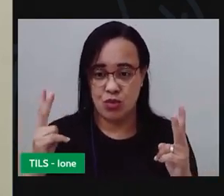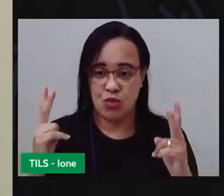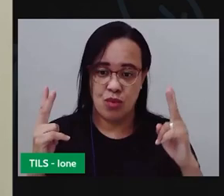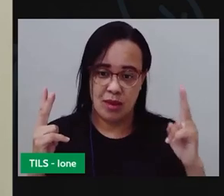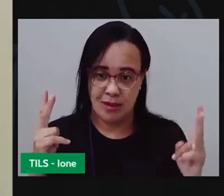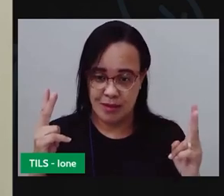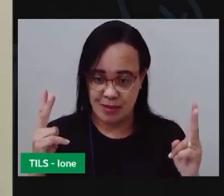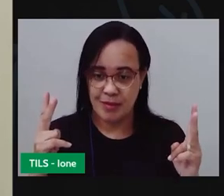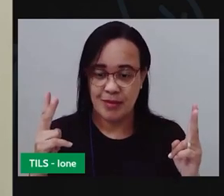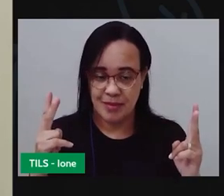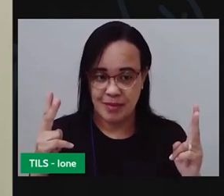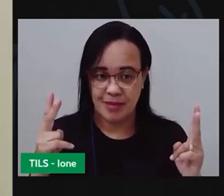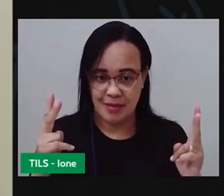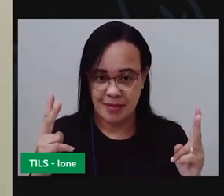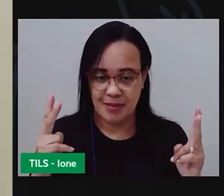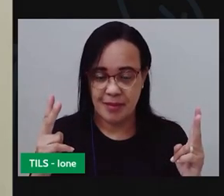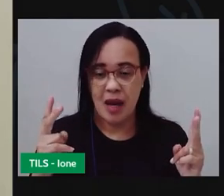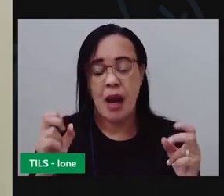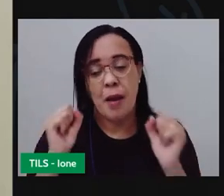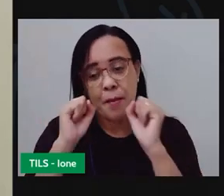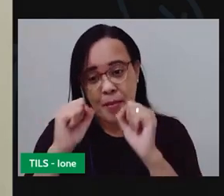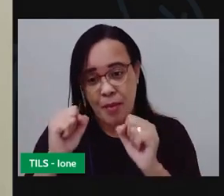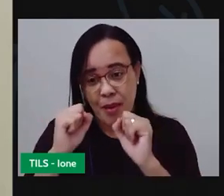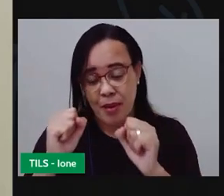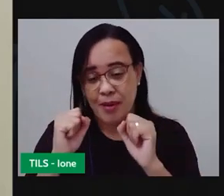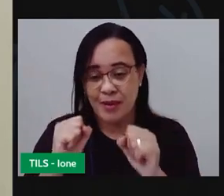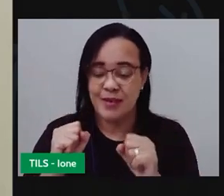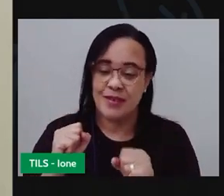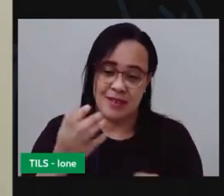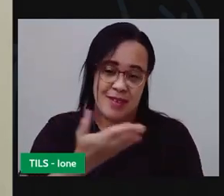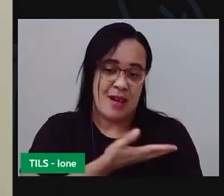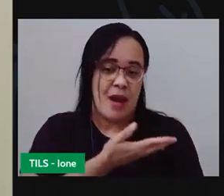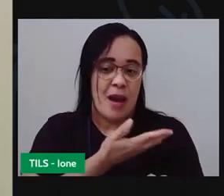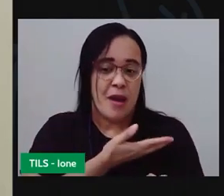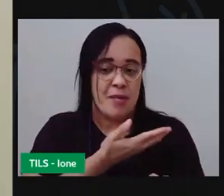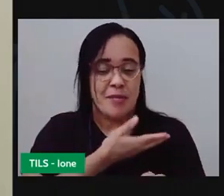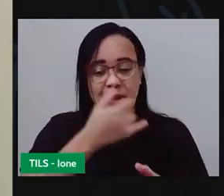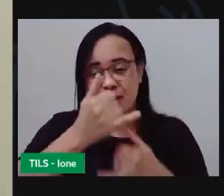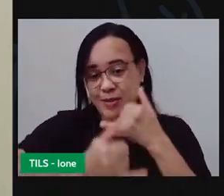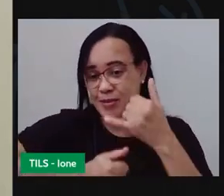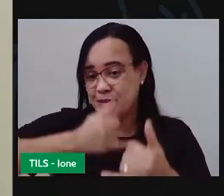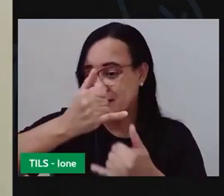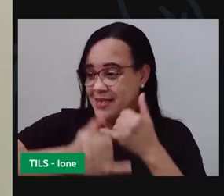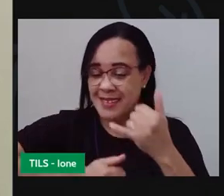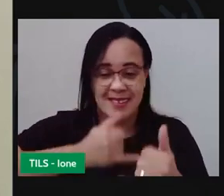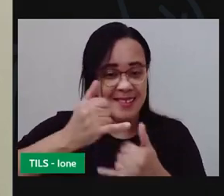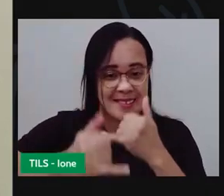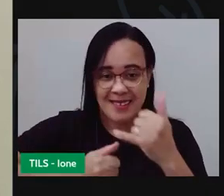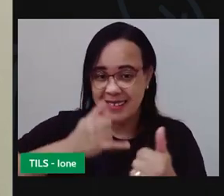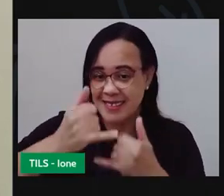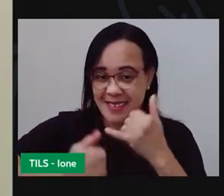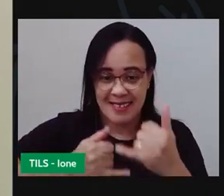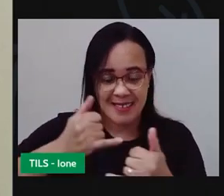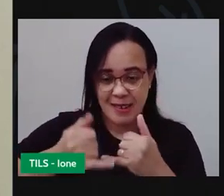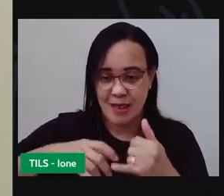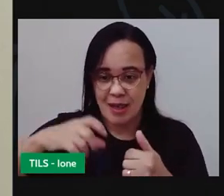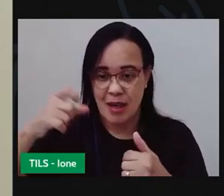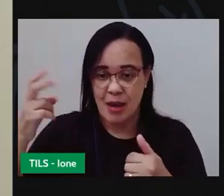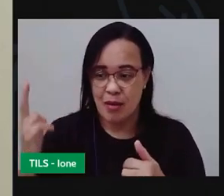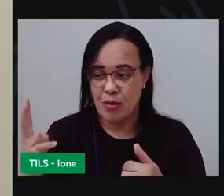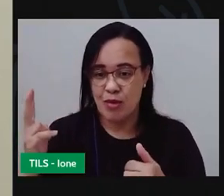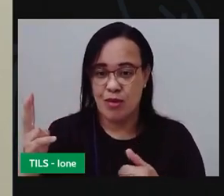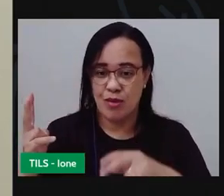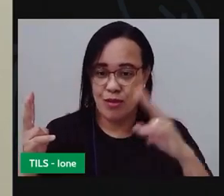e aí junto com outra criança você vai brincando cada criança vai ficar com uma ponta